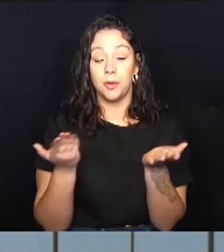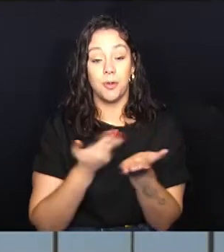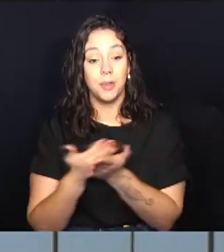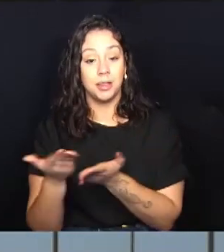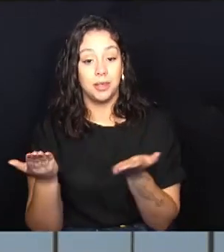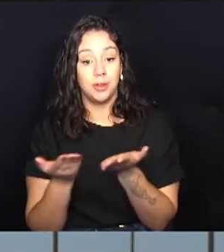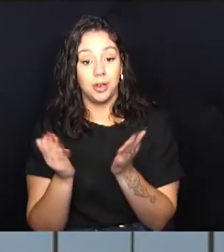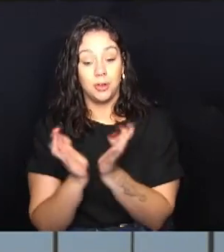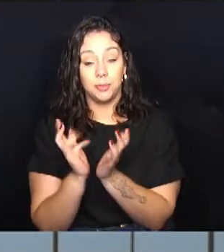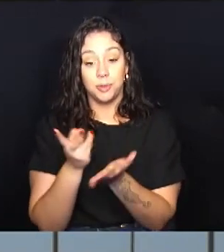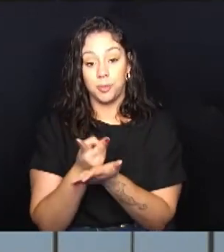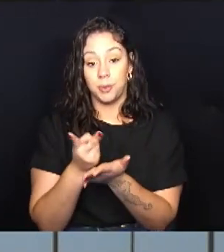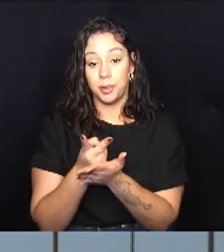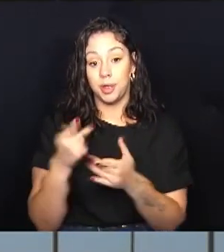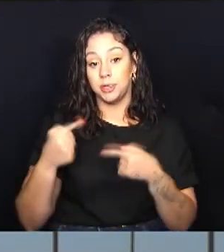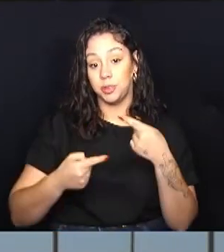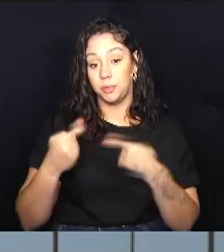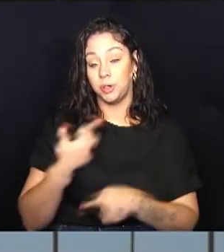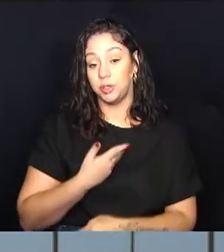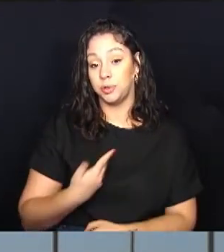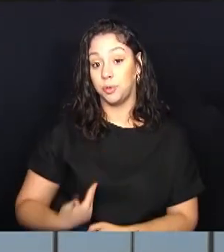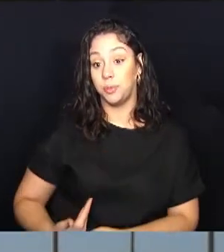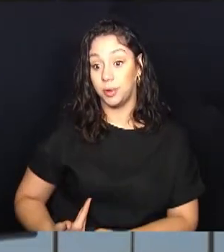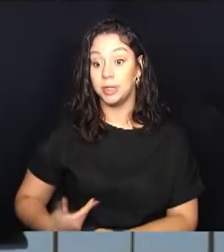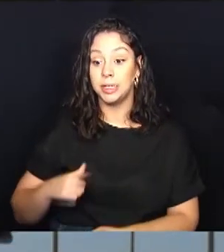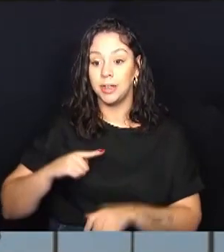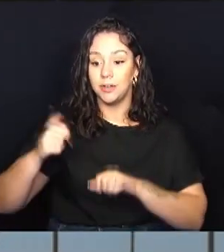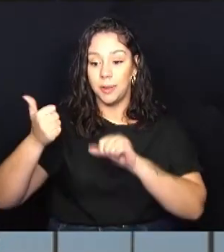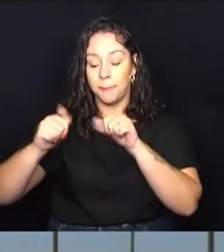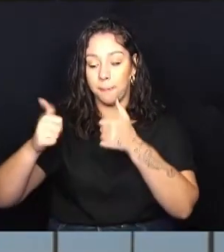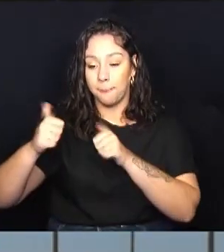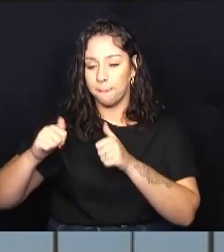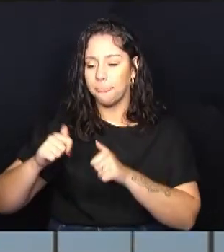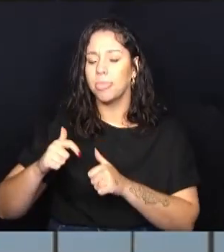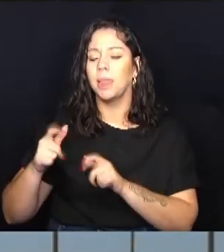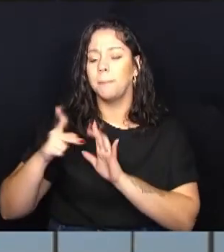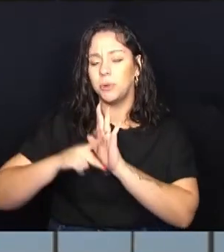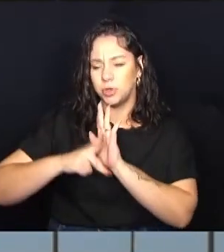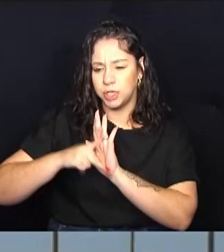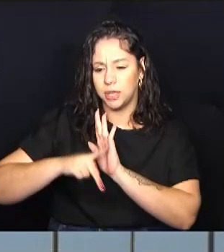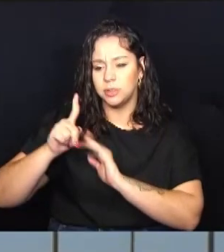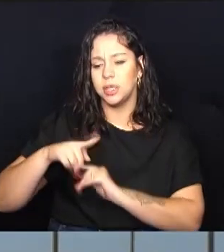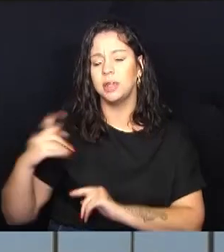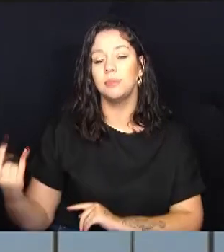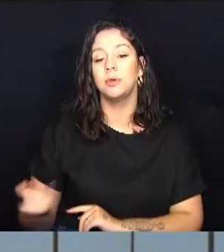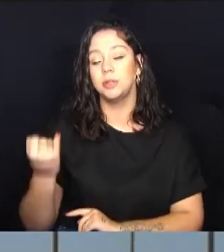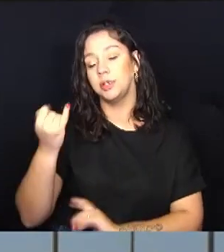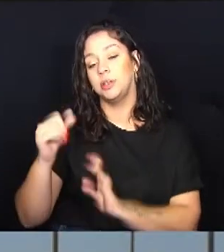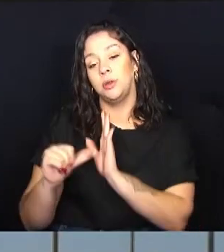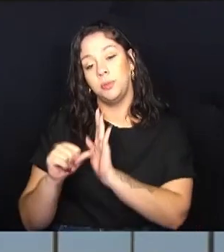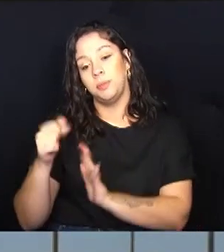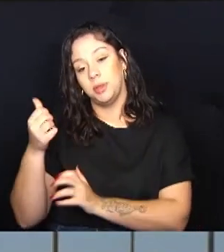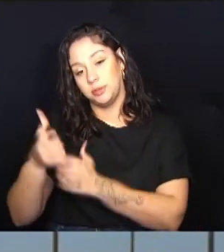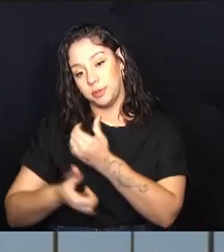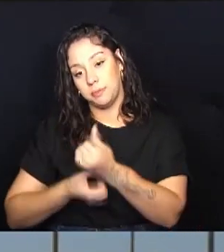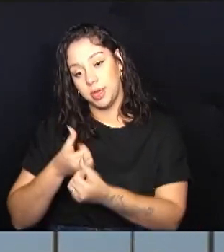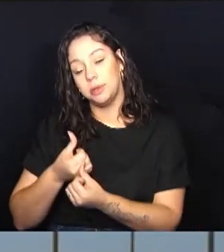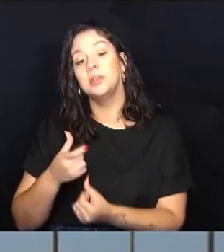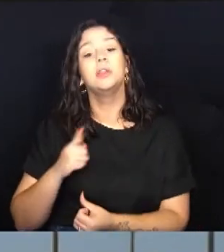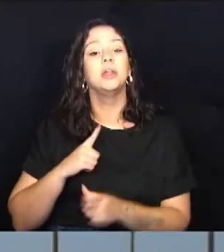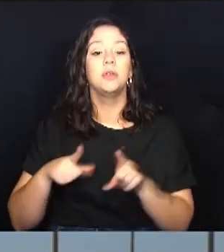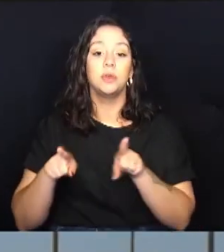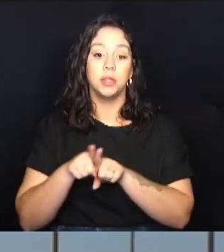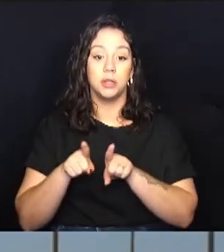Permanente de Política Urbana, que analisou aí importantes projetos no primeiro semestre e teve, inclusive,